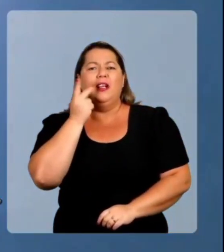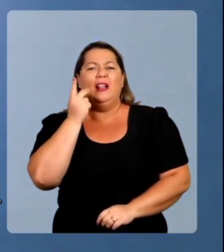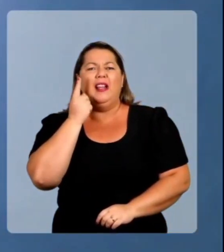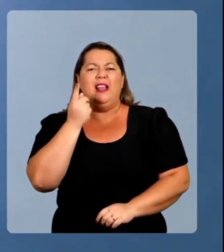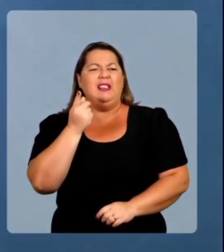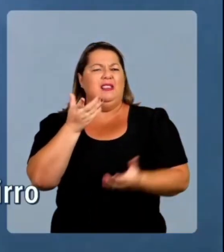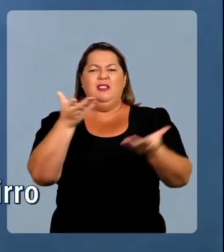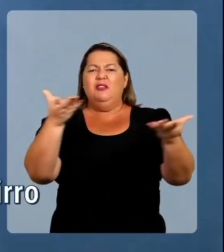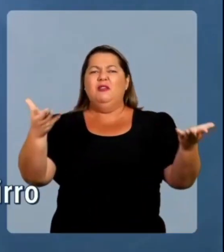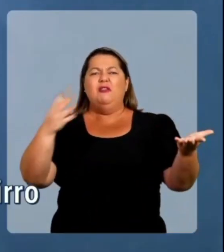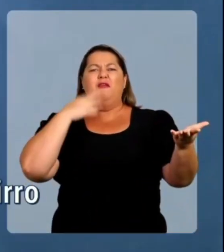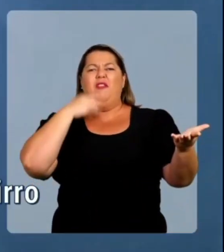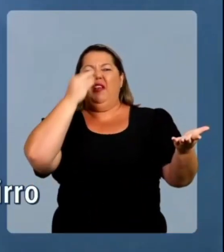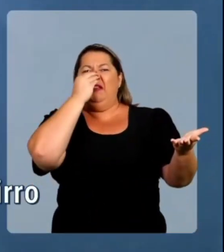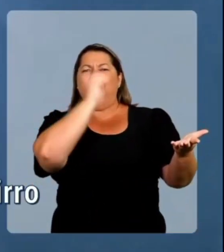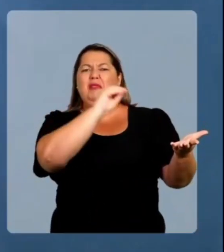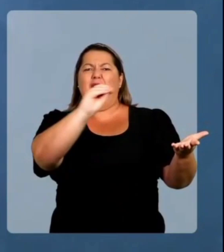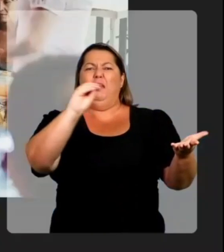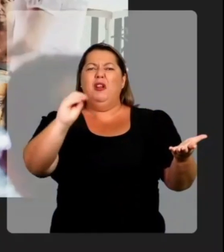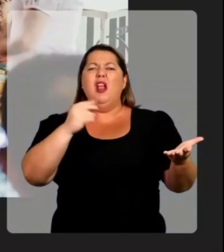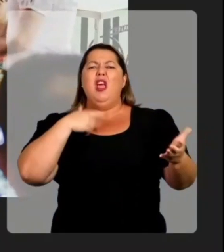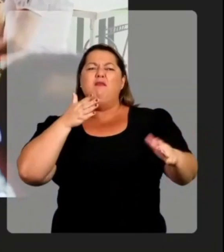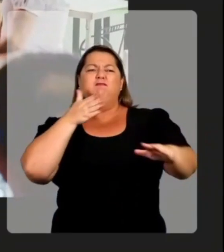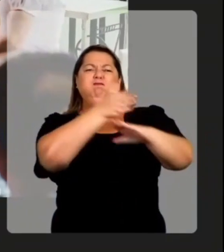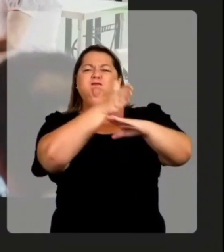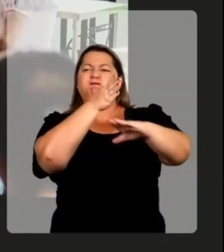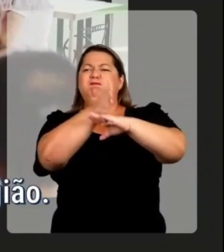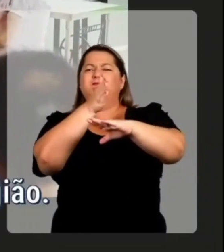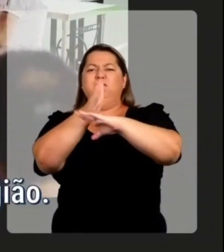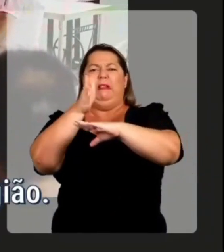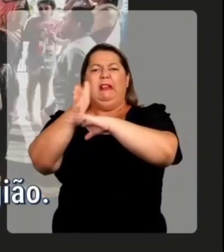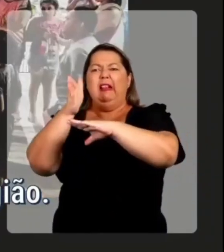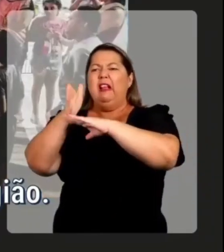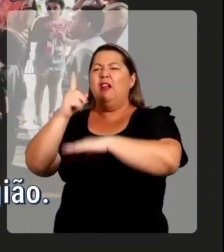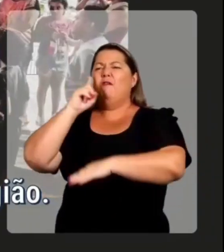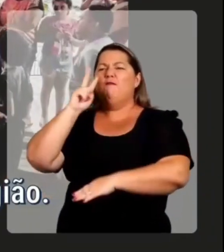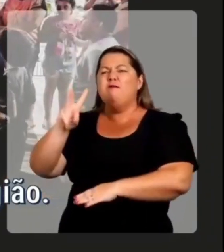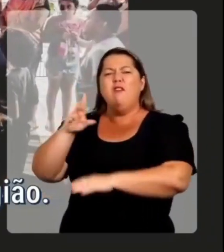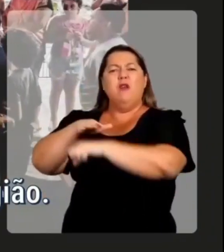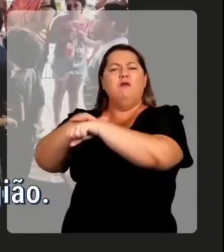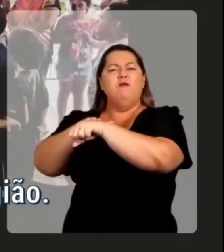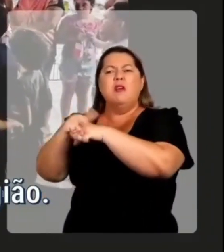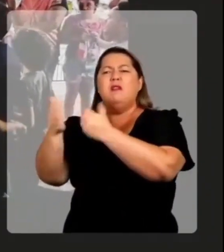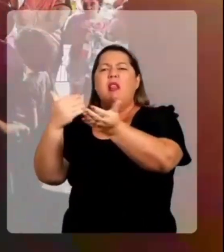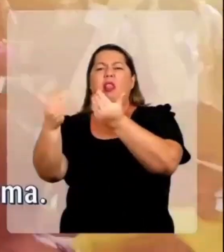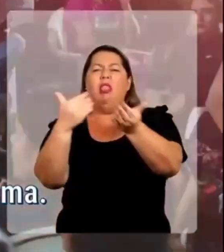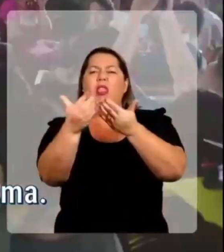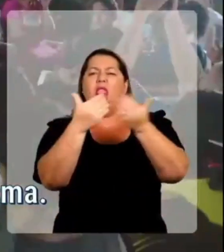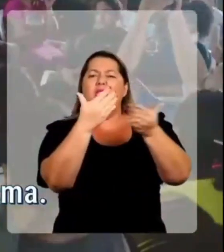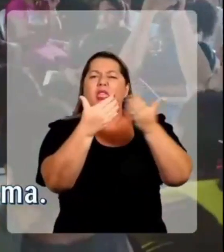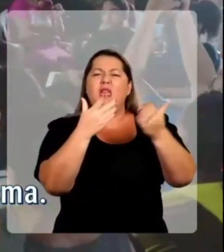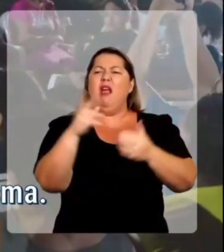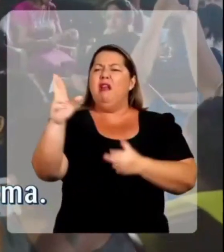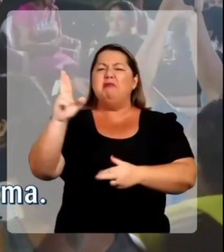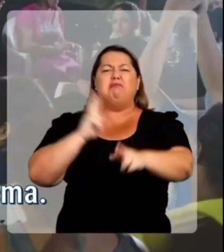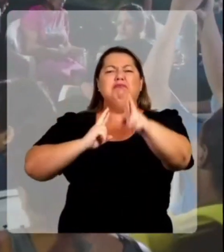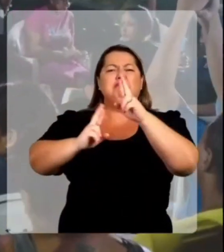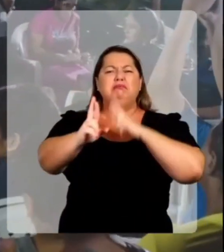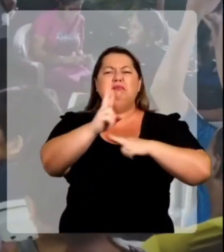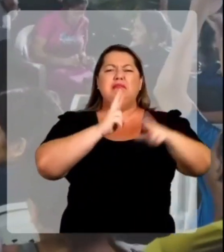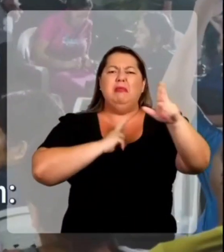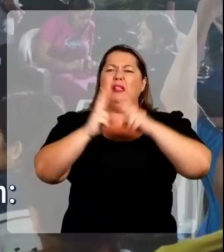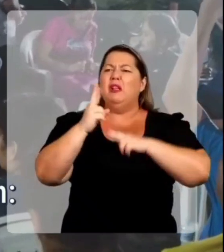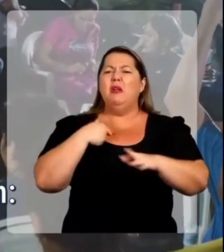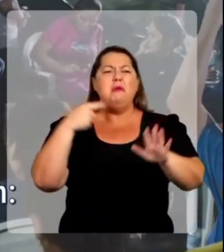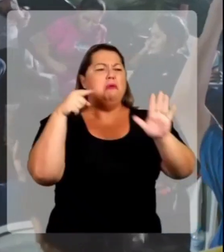abandonada. Eu tenho rodado bairro a bairro para entender as dores de cada cidadão, de cada região. E a resposta é sempre a